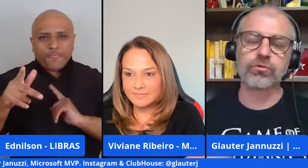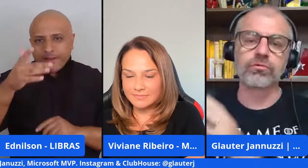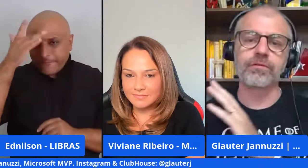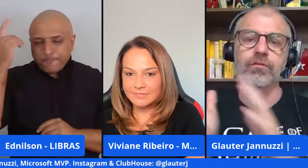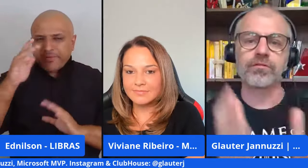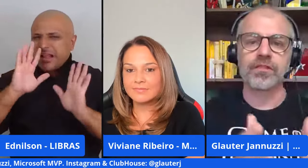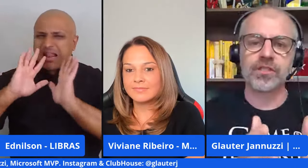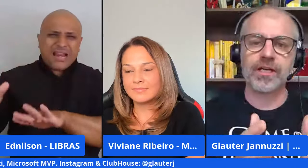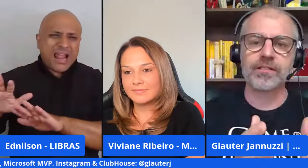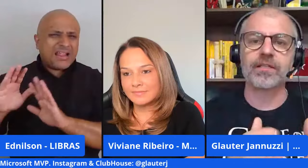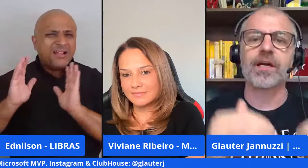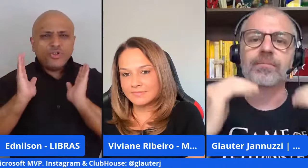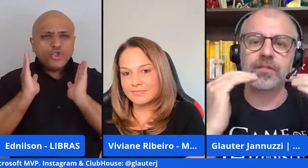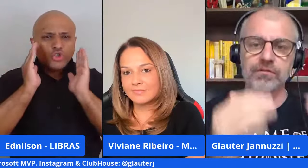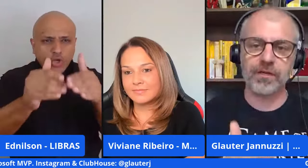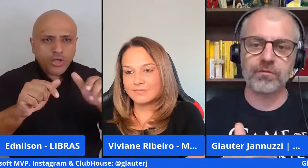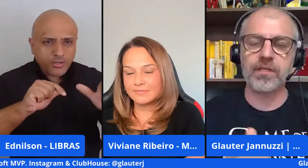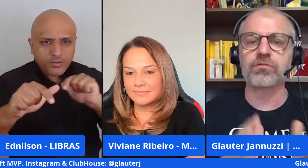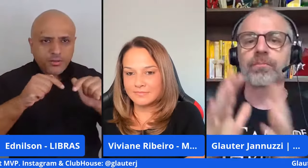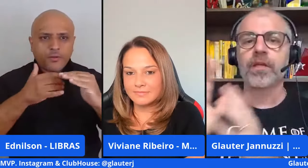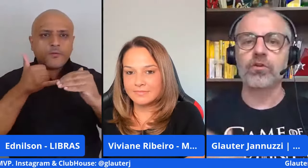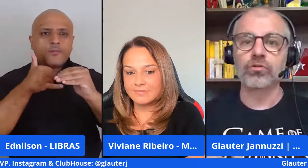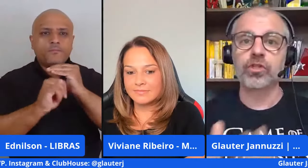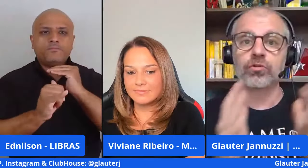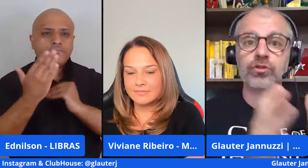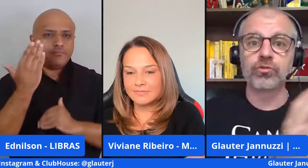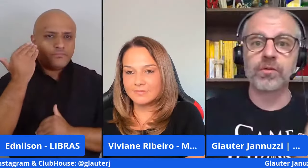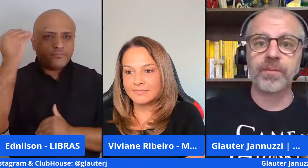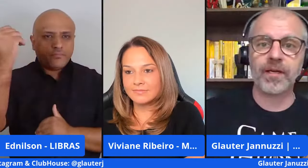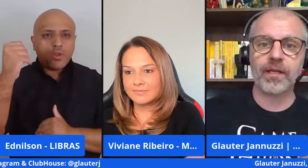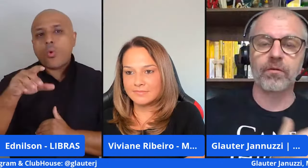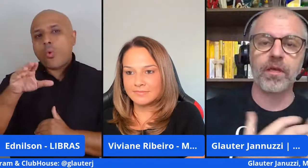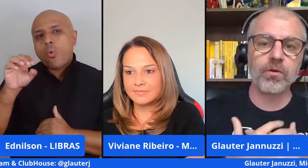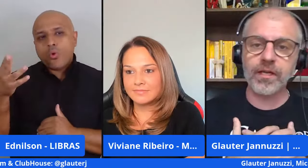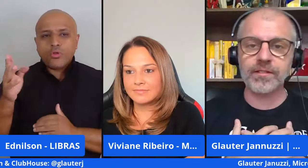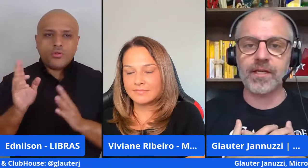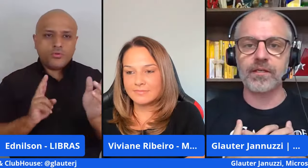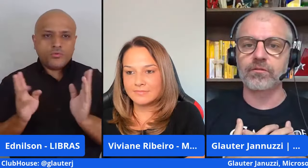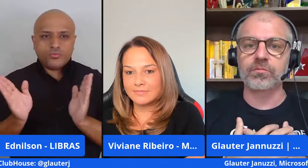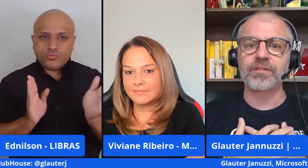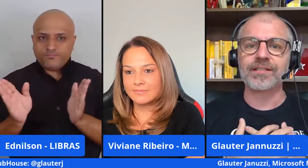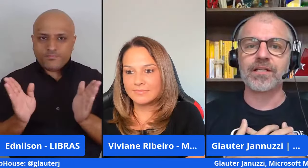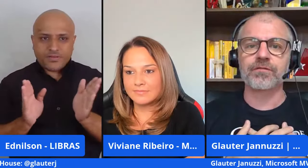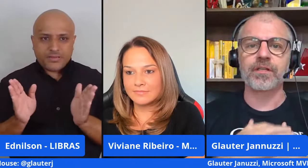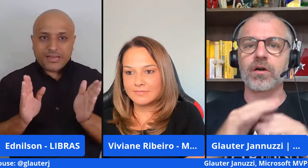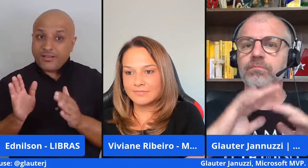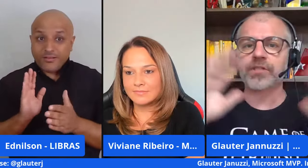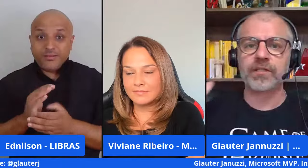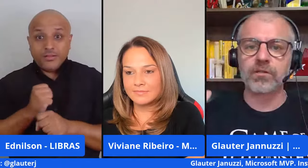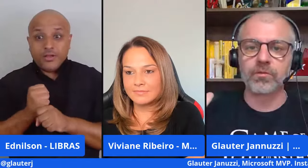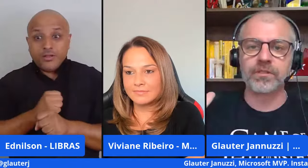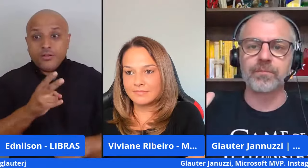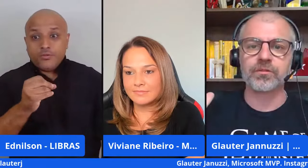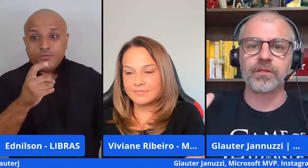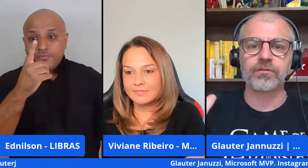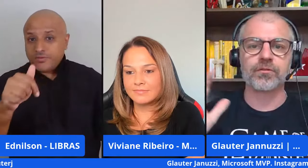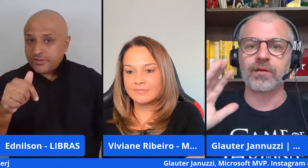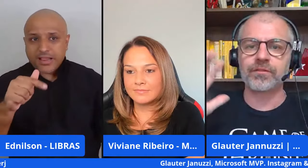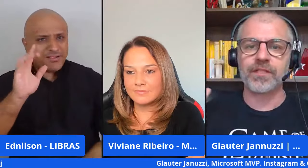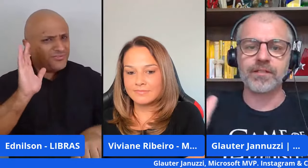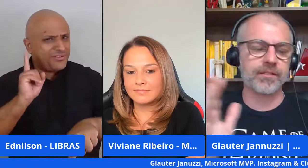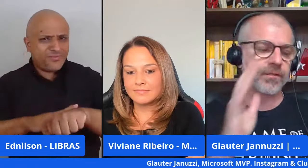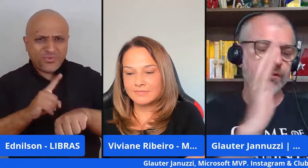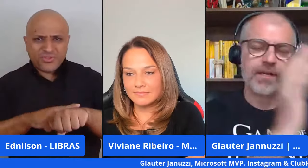largaram tudo e foram se dedicar a startup e tiveram êxito e outros que continuam em paralelo eu queria sair em 2017 eu falei já deu meu tempo de